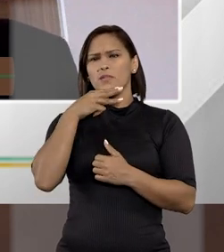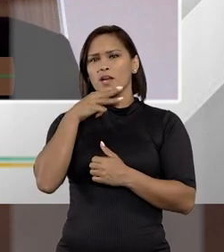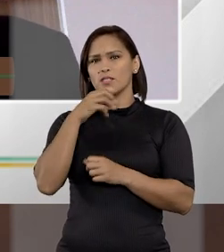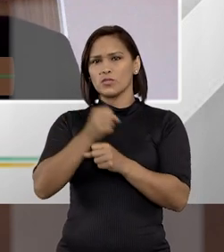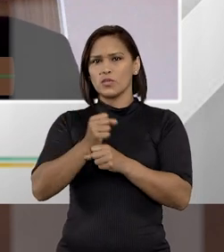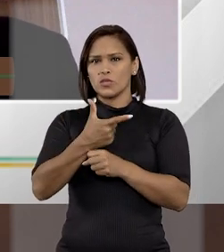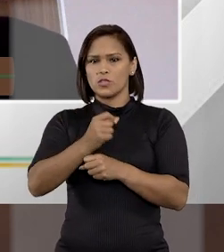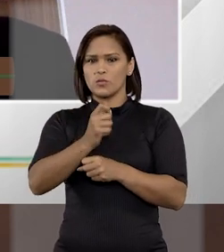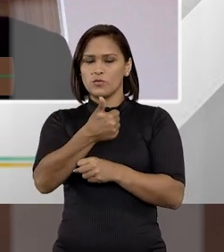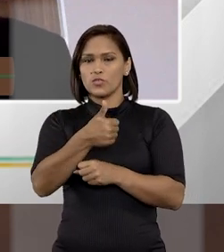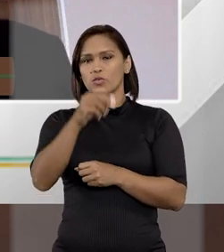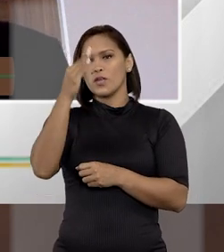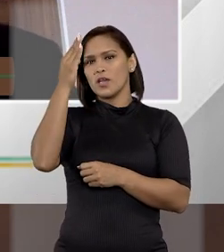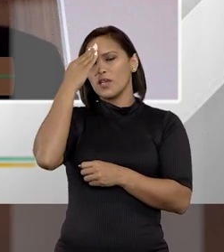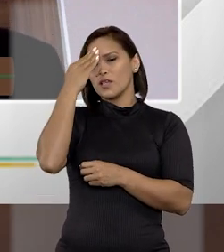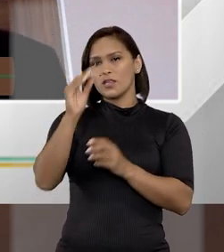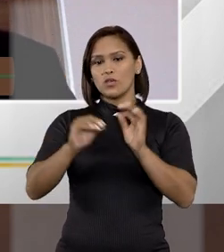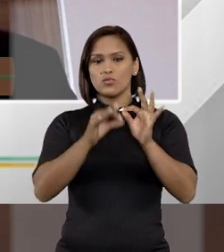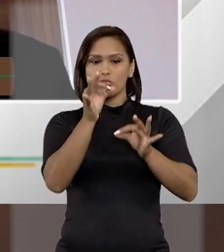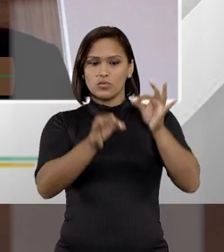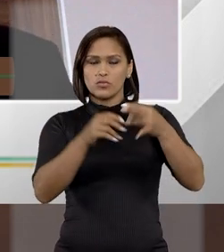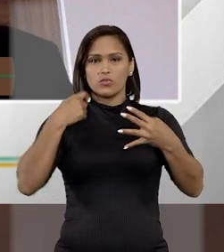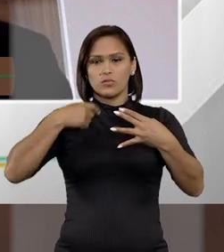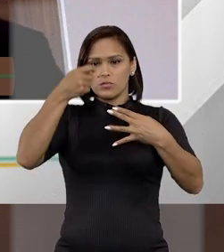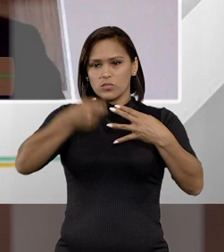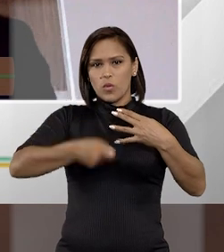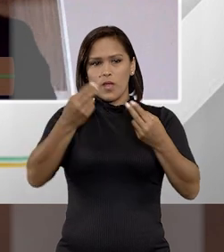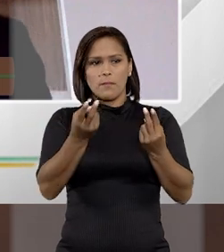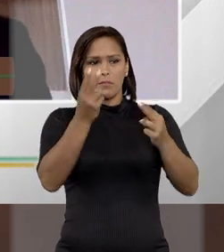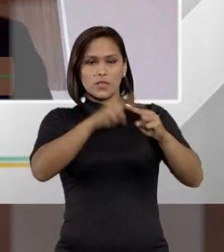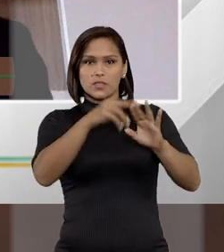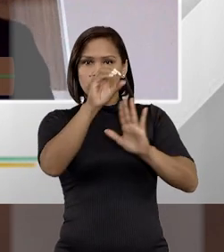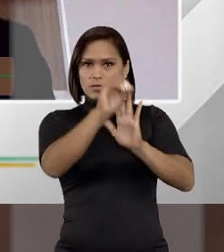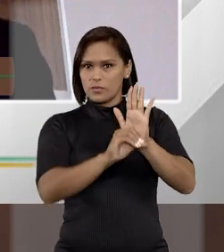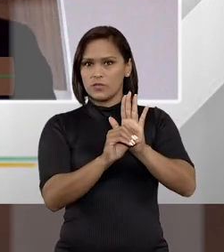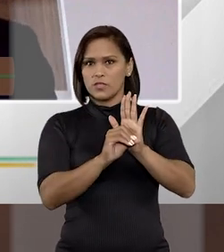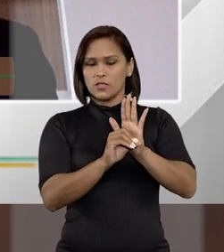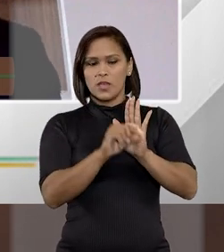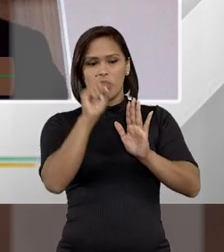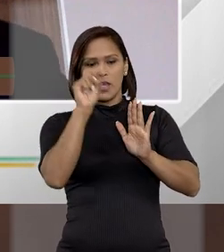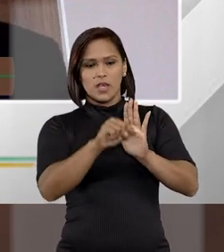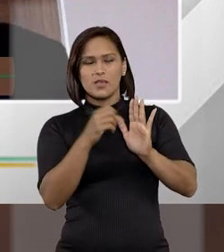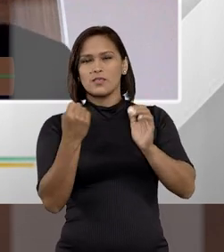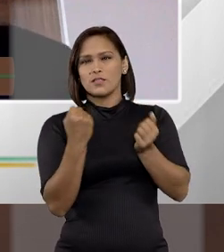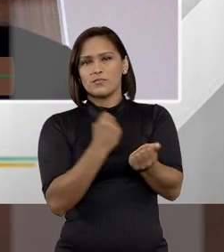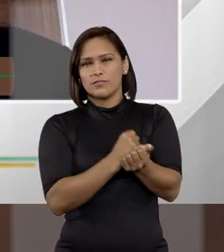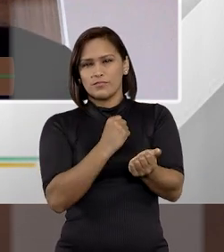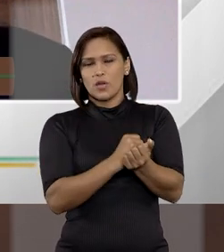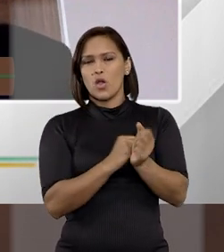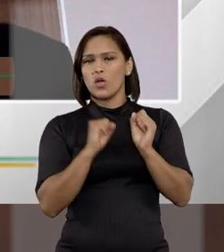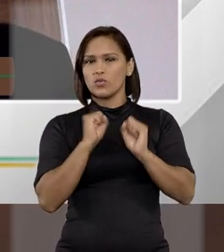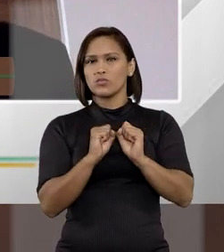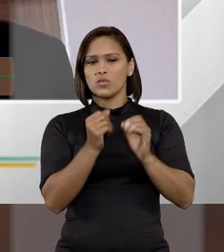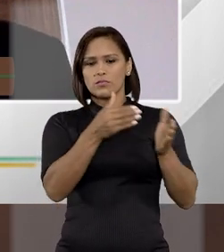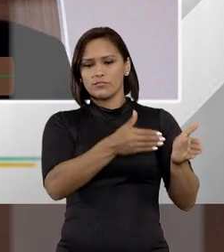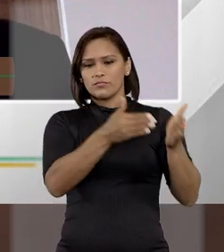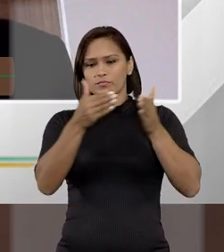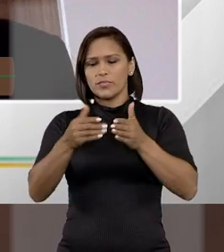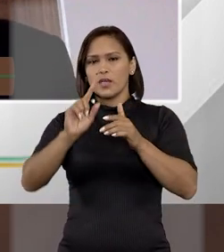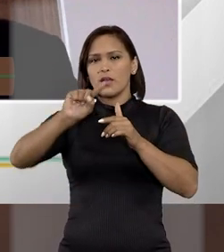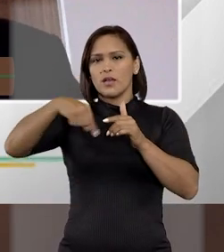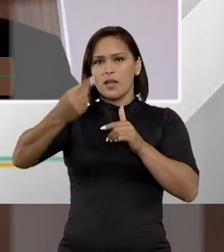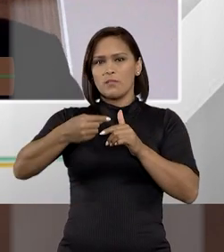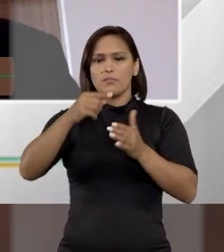deste ano, ela entendeu que se o juiz decretar essa prisão preventiva de ofício, esse vício, ele pode ser convalidado